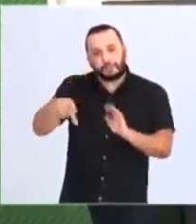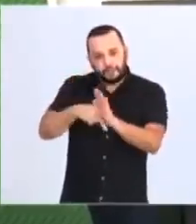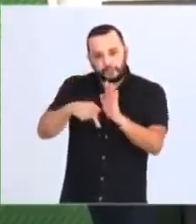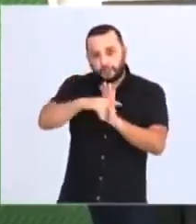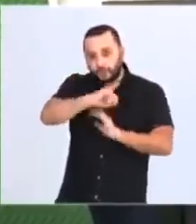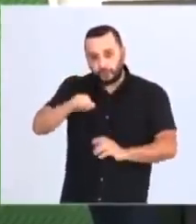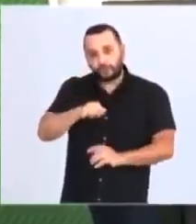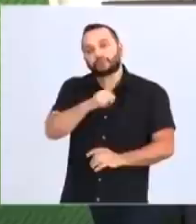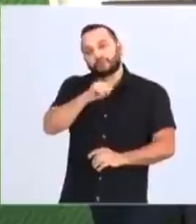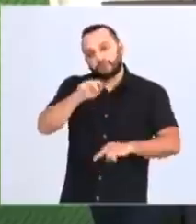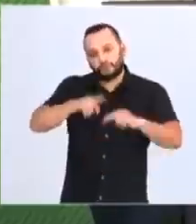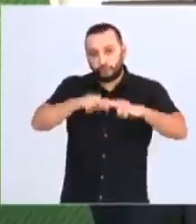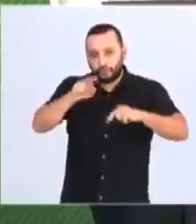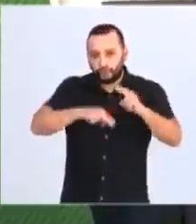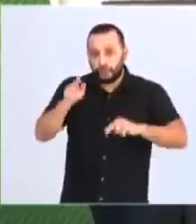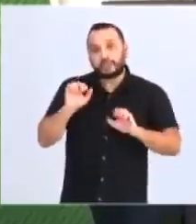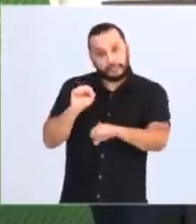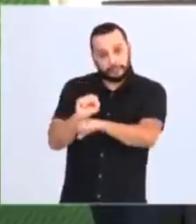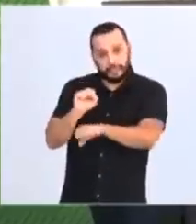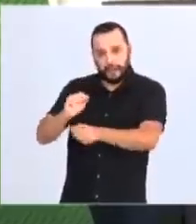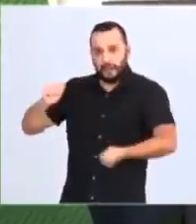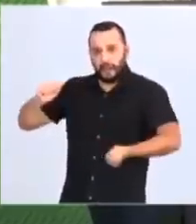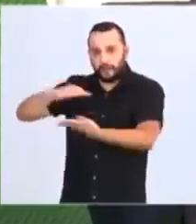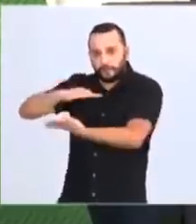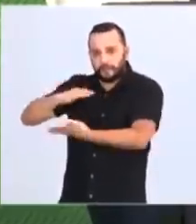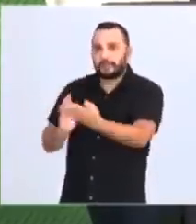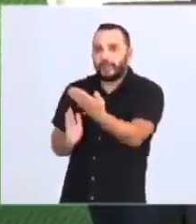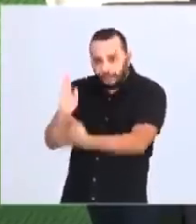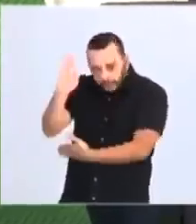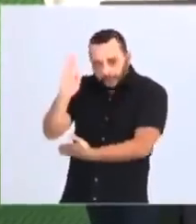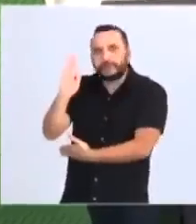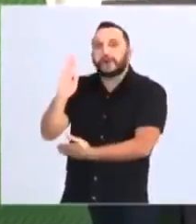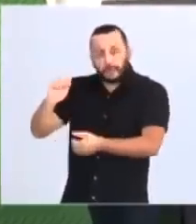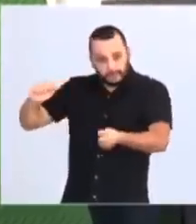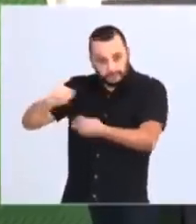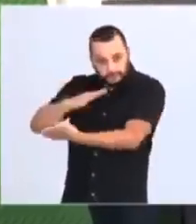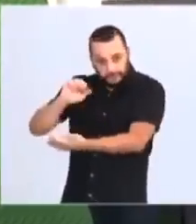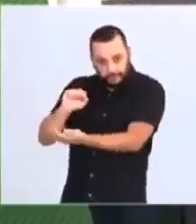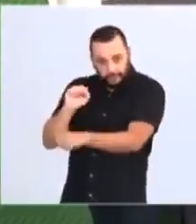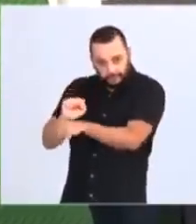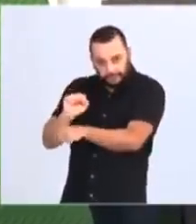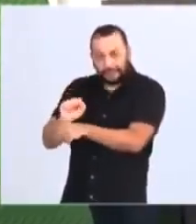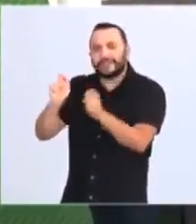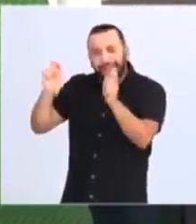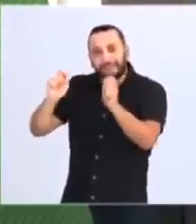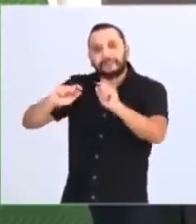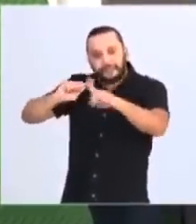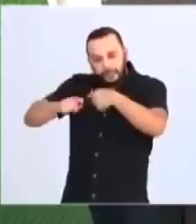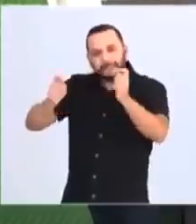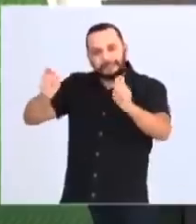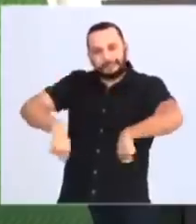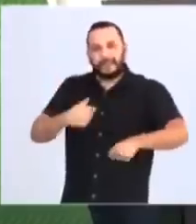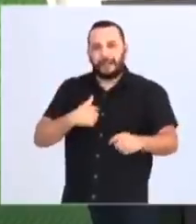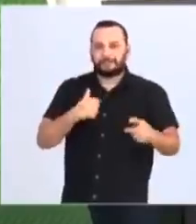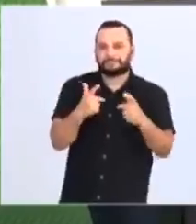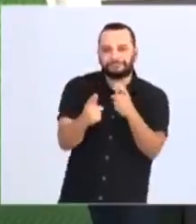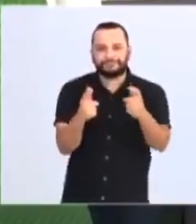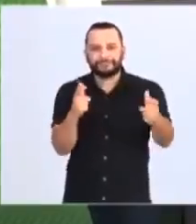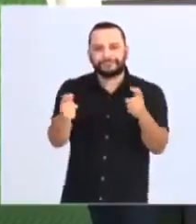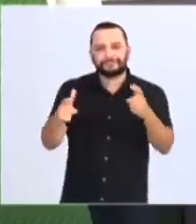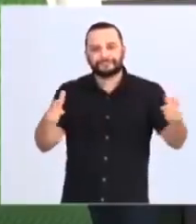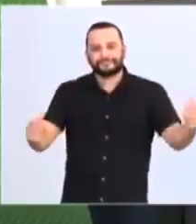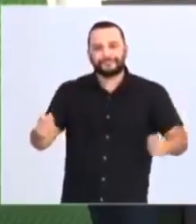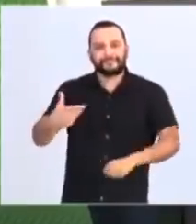Anvisa, mas poderemos aplicar imediatamente a vacina Butanvac em todo o Brasil, com a eficácia e a